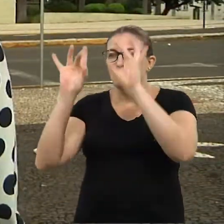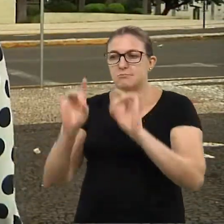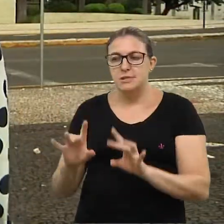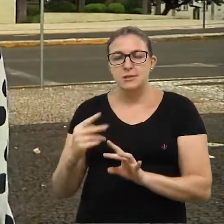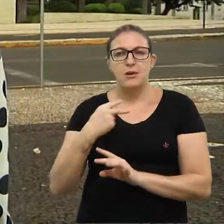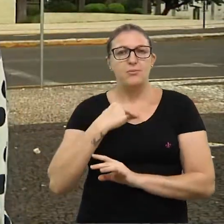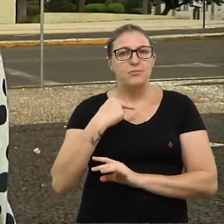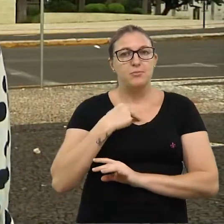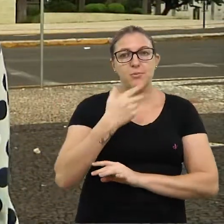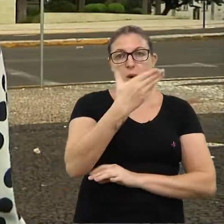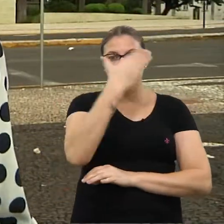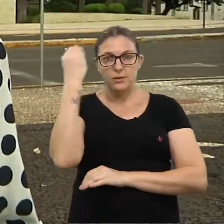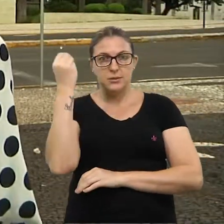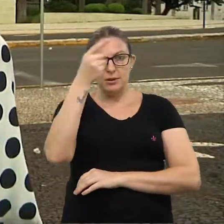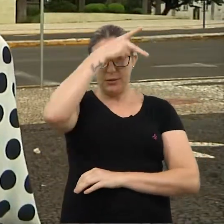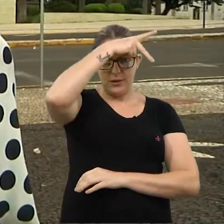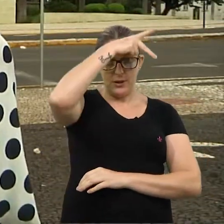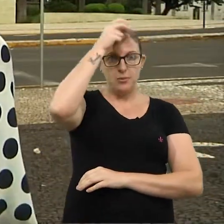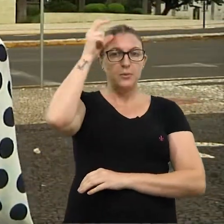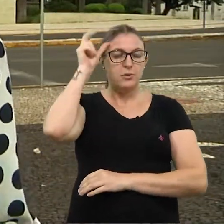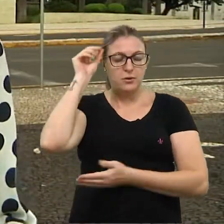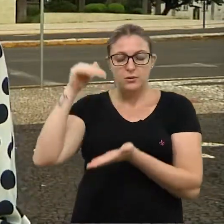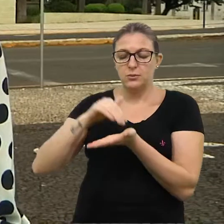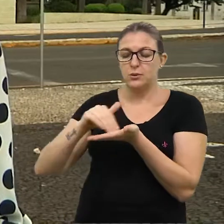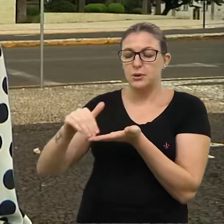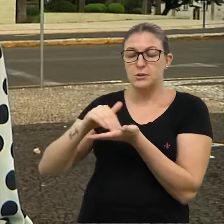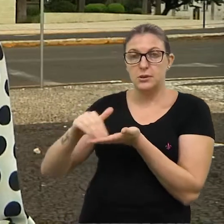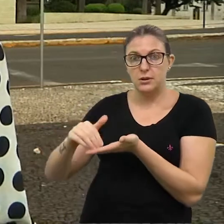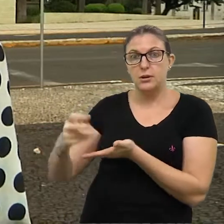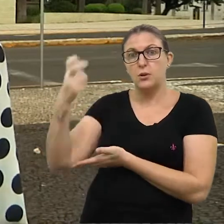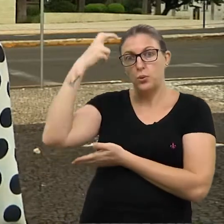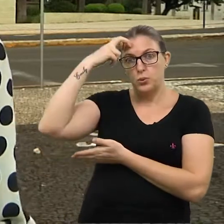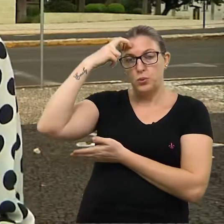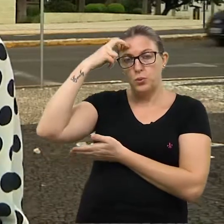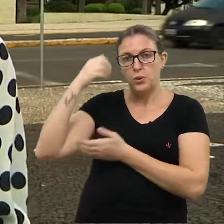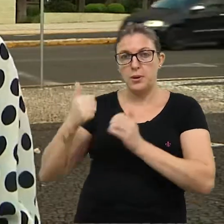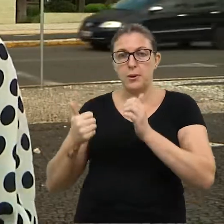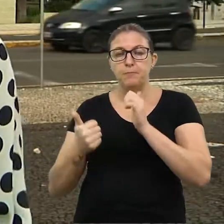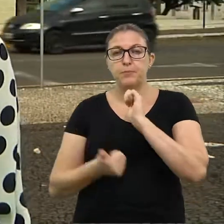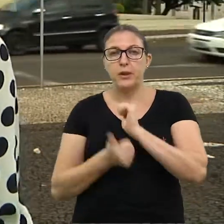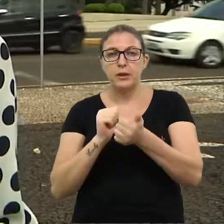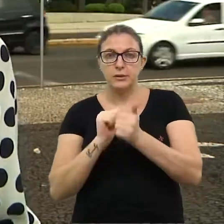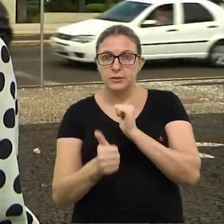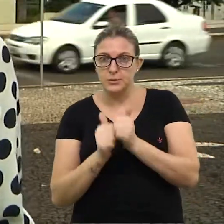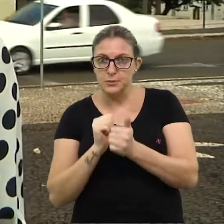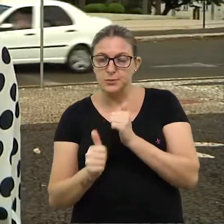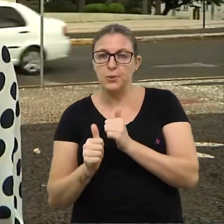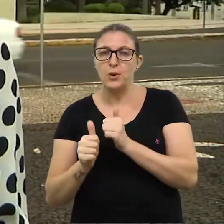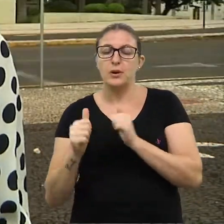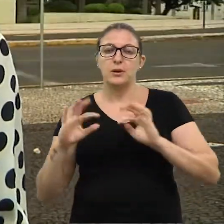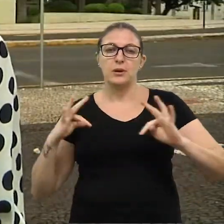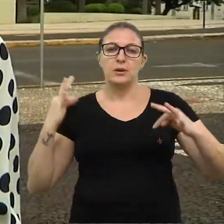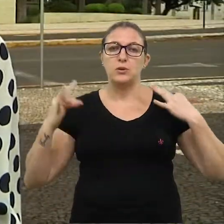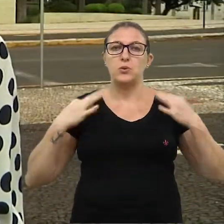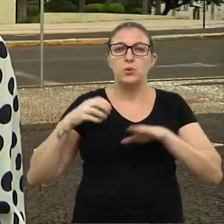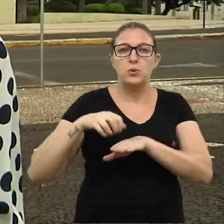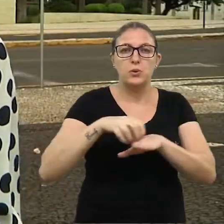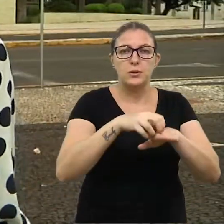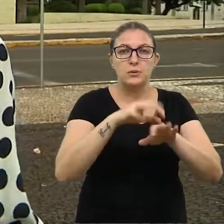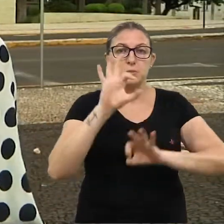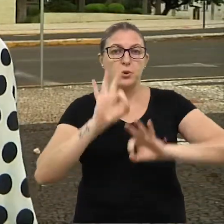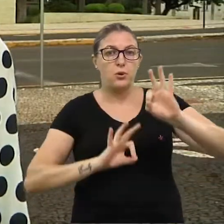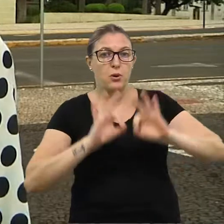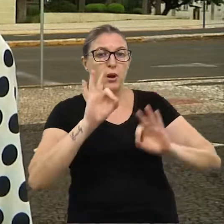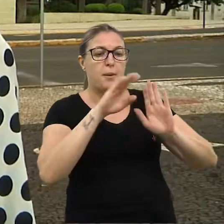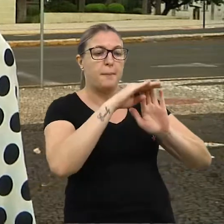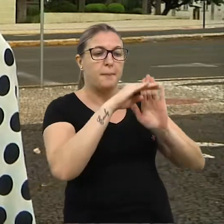não passar em branco, a Prefeitura e a Secretaria de Cultura, Esporte e Turismo, aqui de Erechim, organizaram